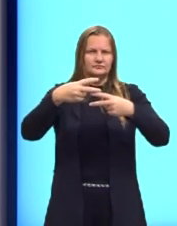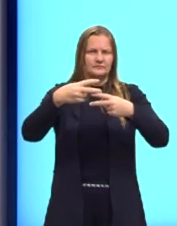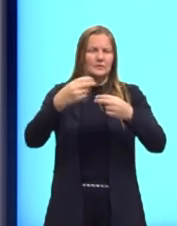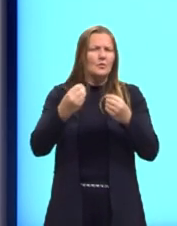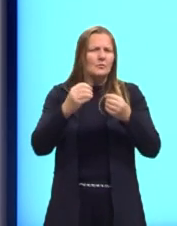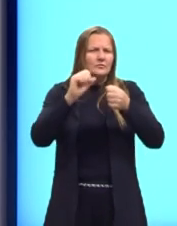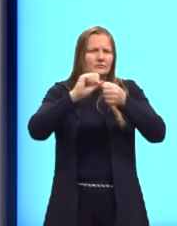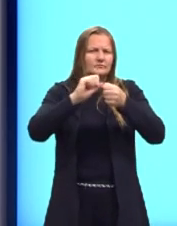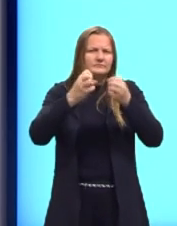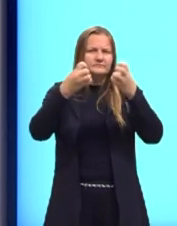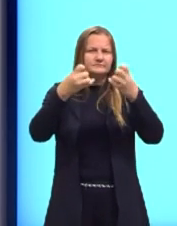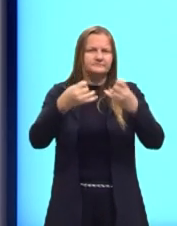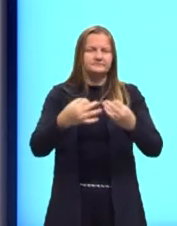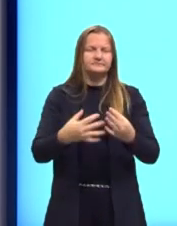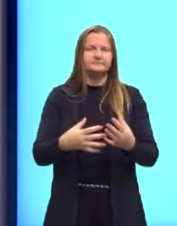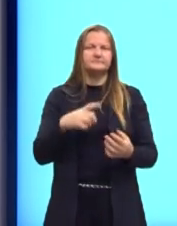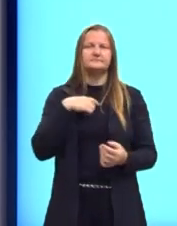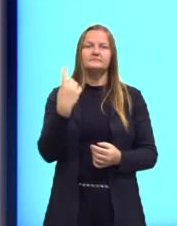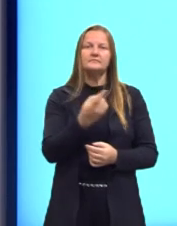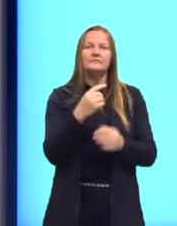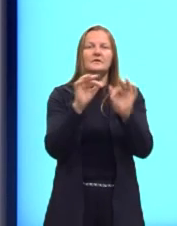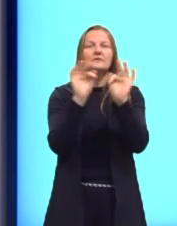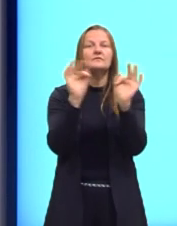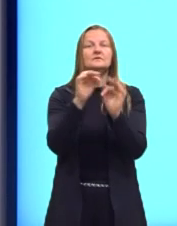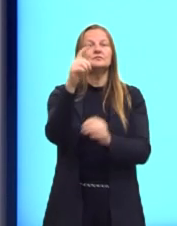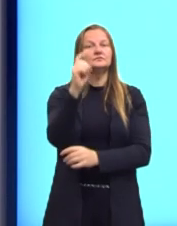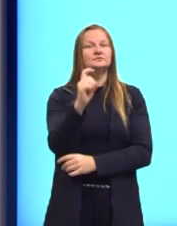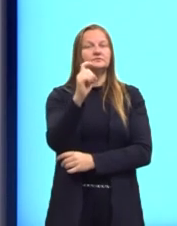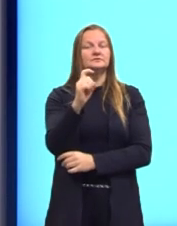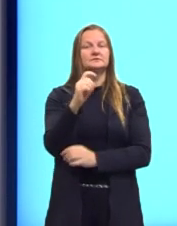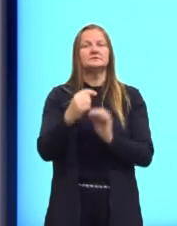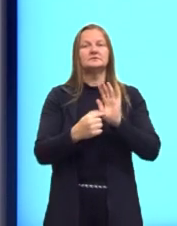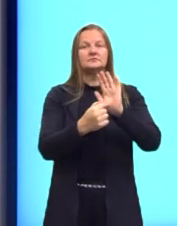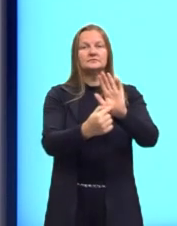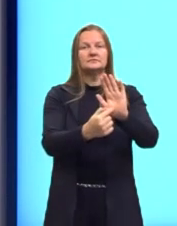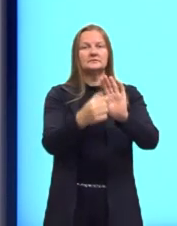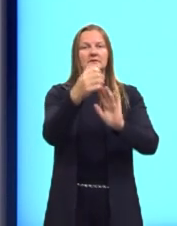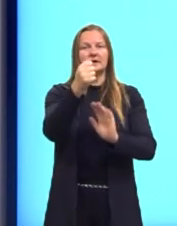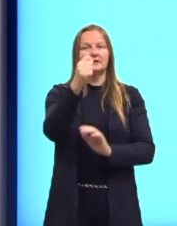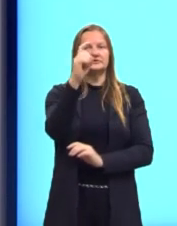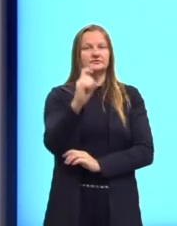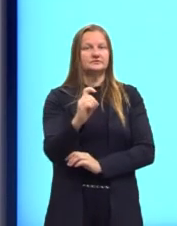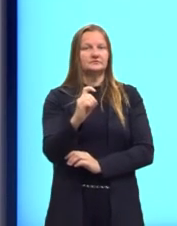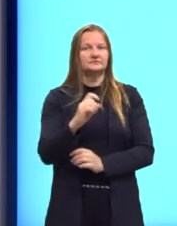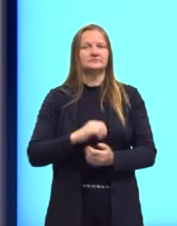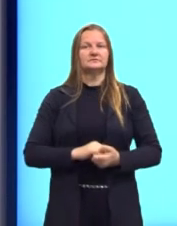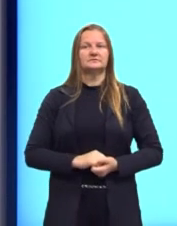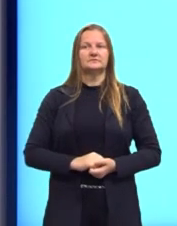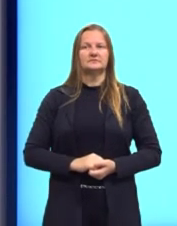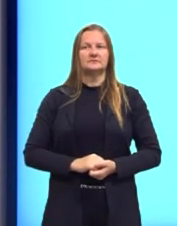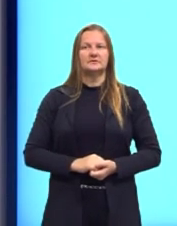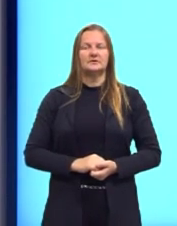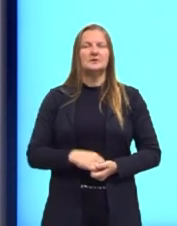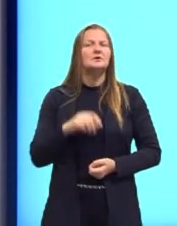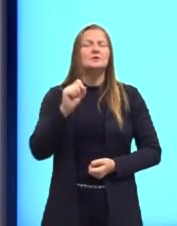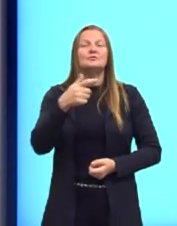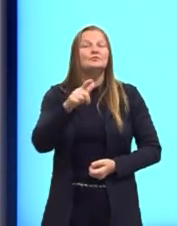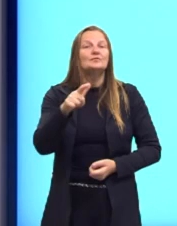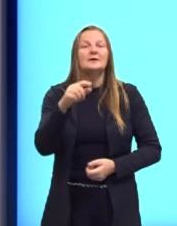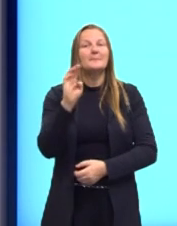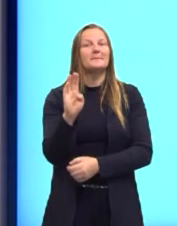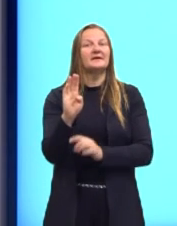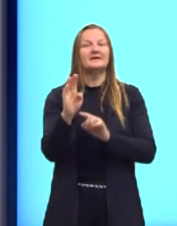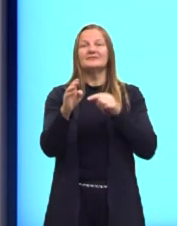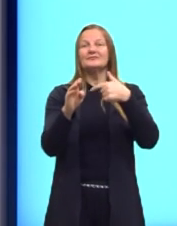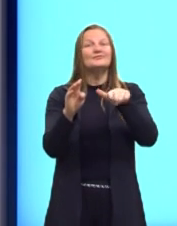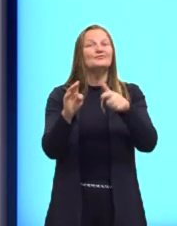caso aqui, nós temos que a nossa função de x é dada por ax. Ou seja, eu não tenho o B, né?